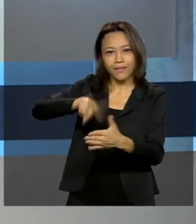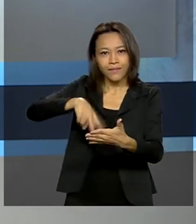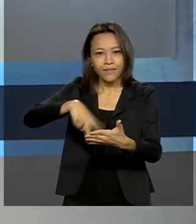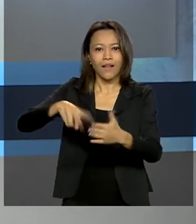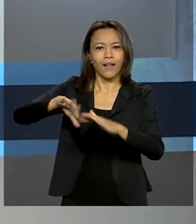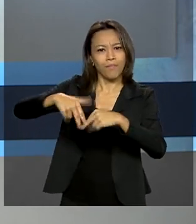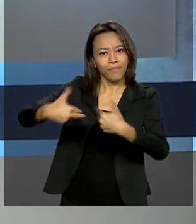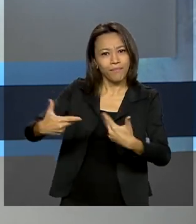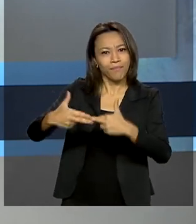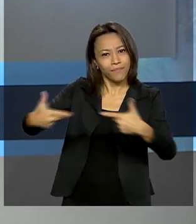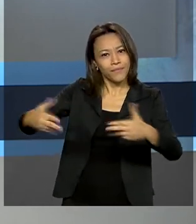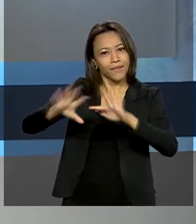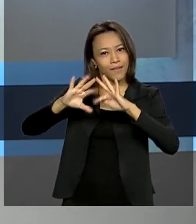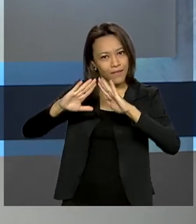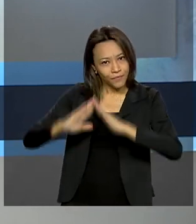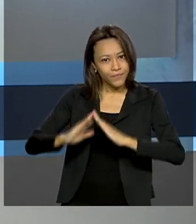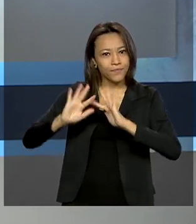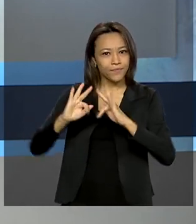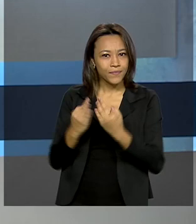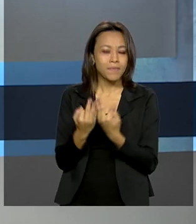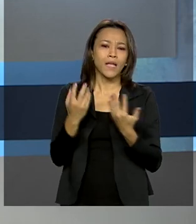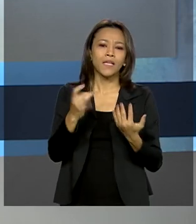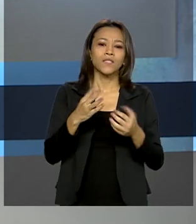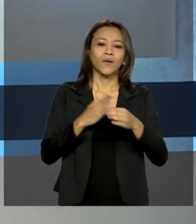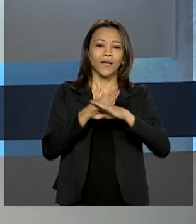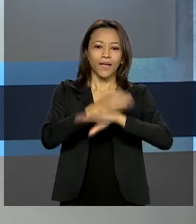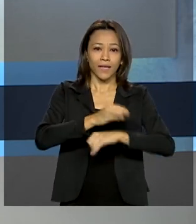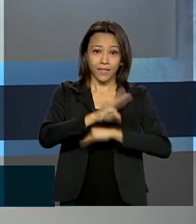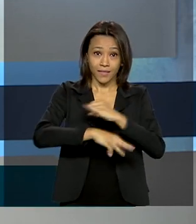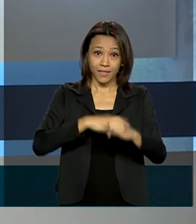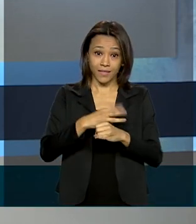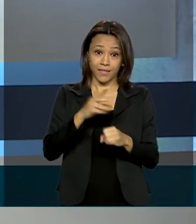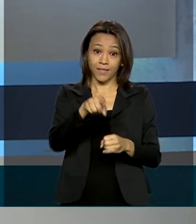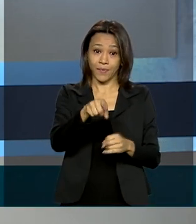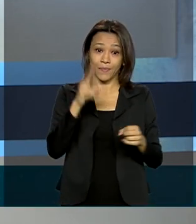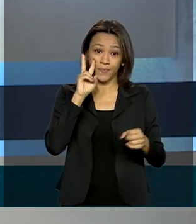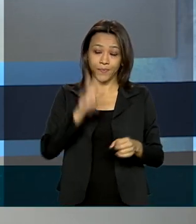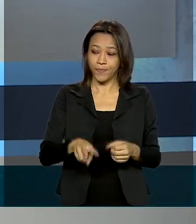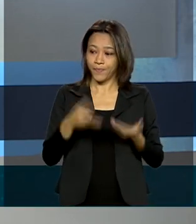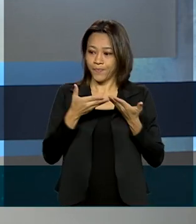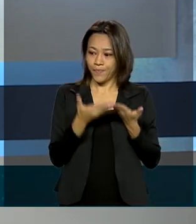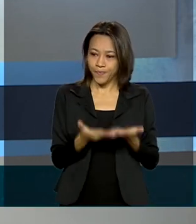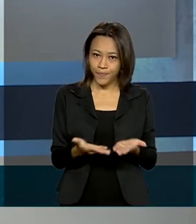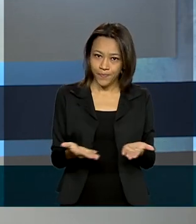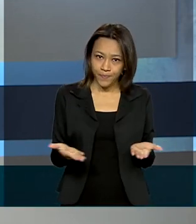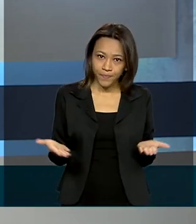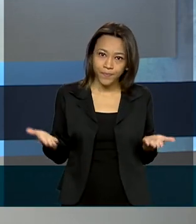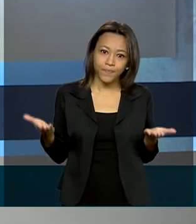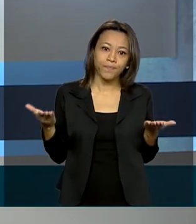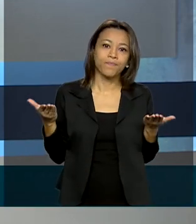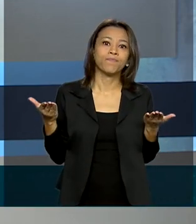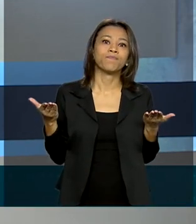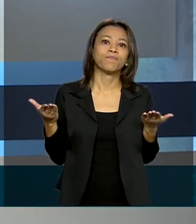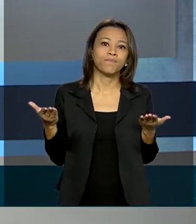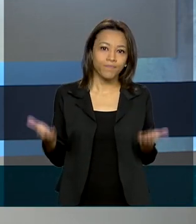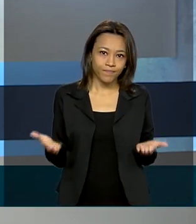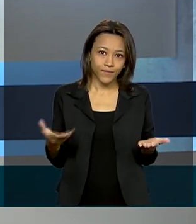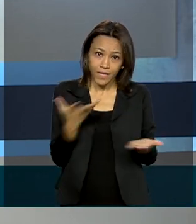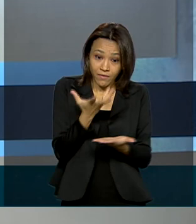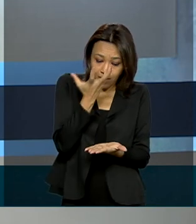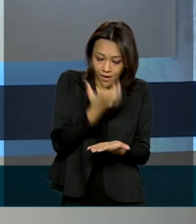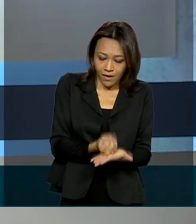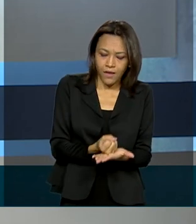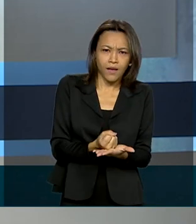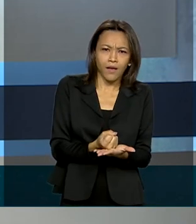Basta acessar www.alfabetização.mec.gov.br e baixar os